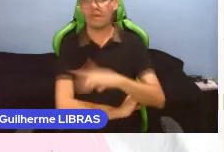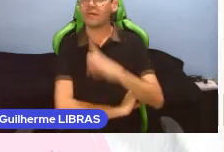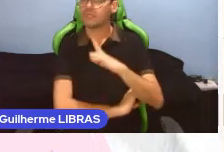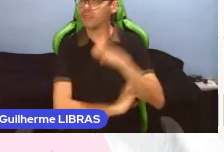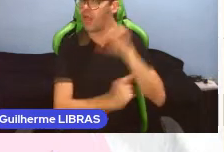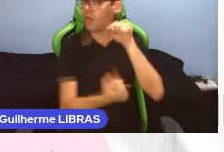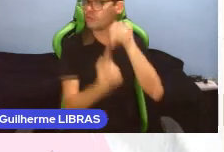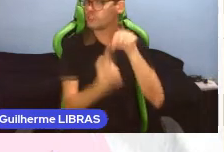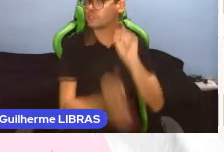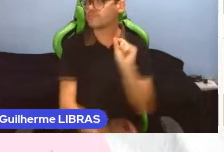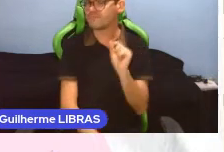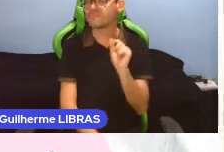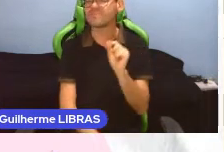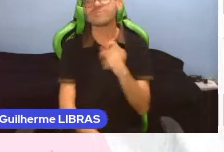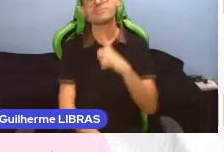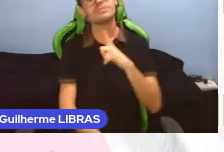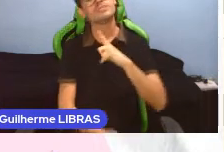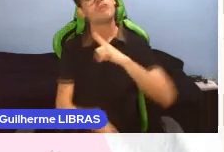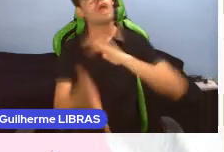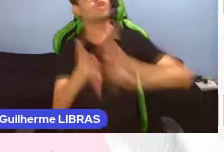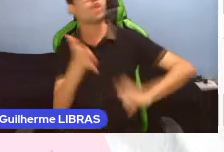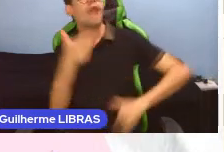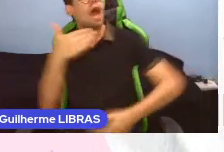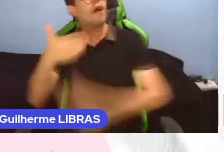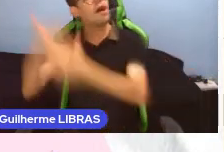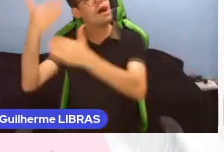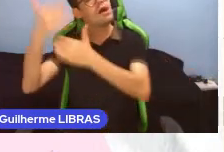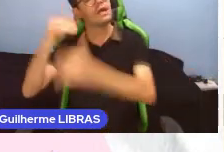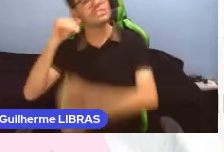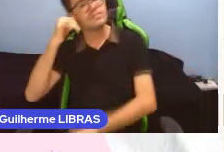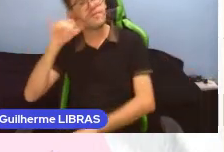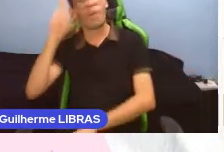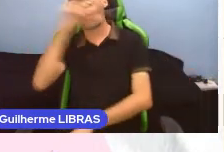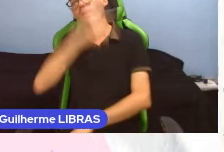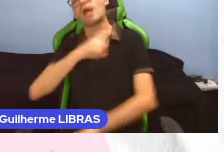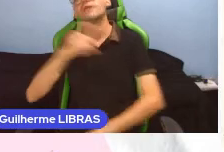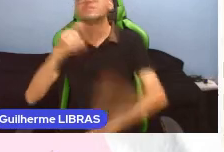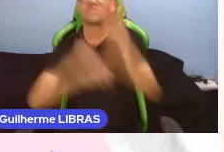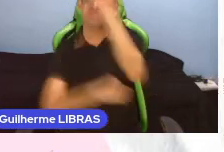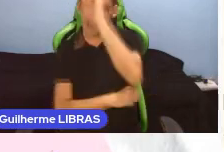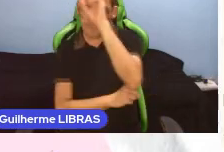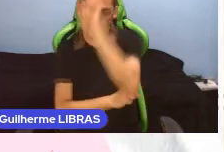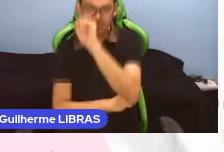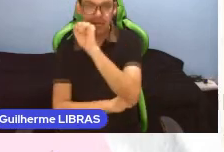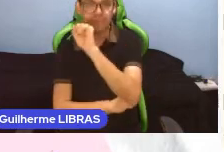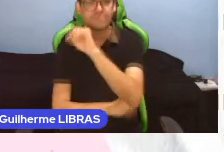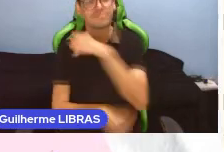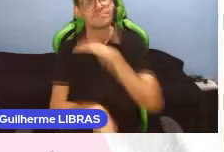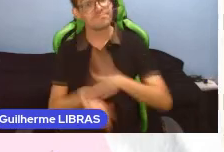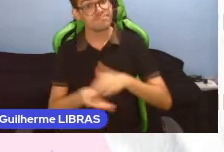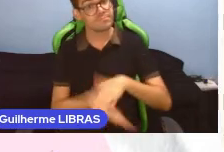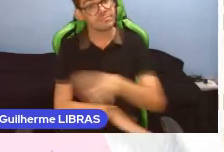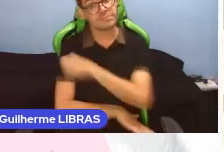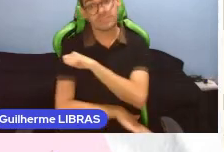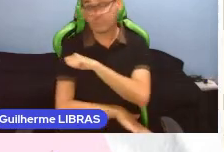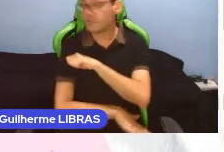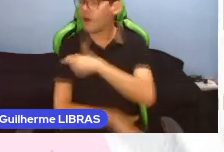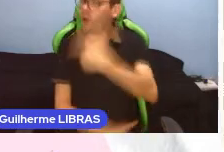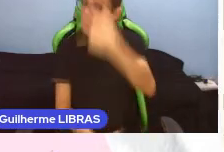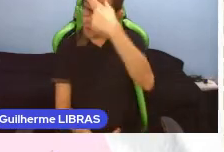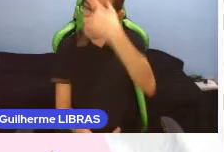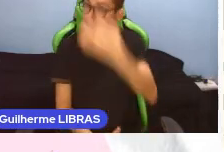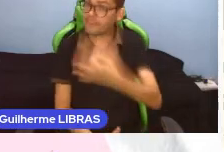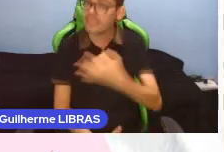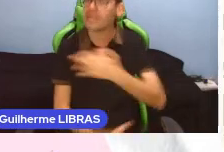a remoção de barreiras que antecipa a necessidade de um número maior de estudantes, compreendendo a existência das